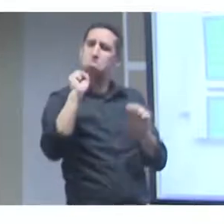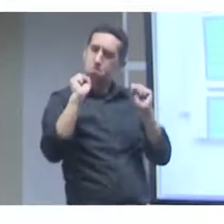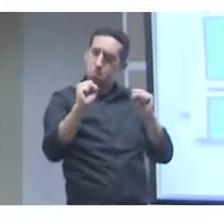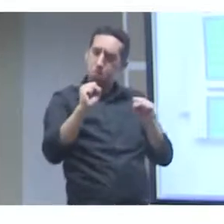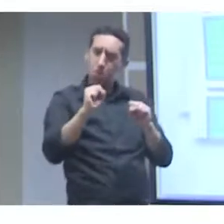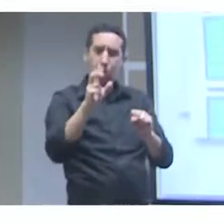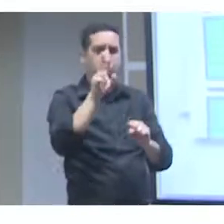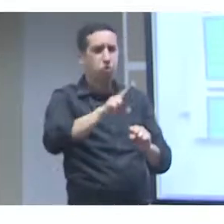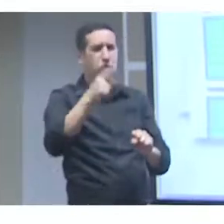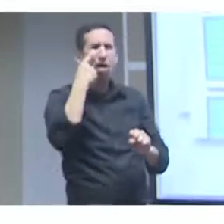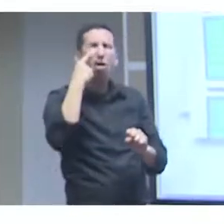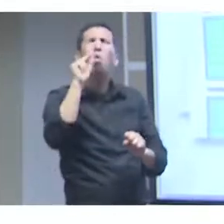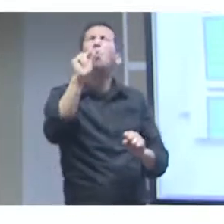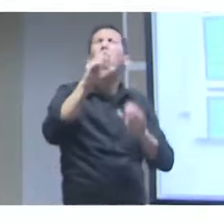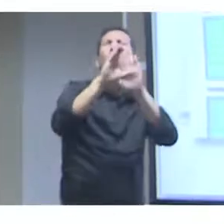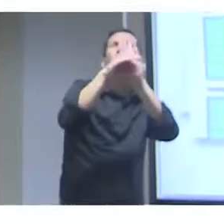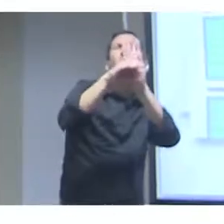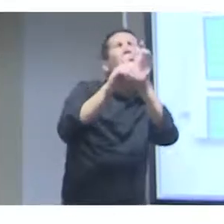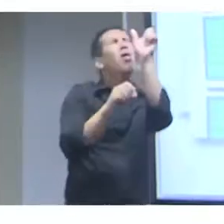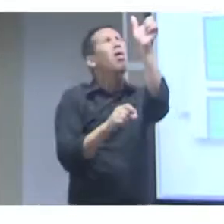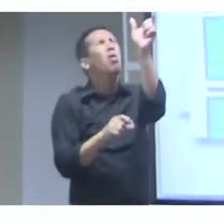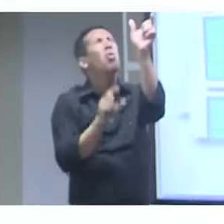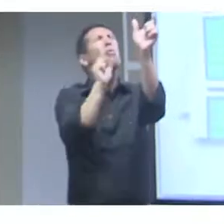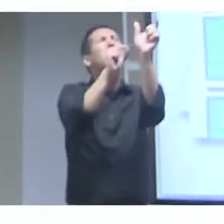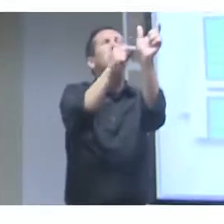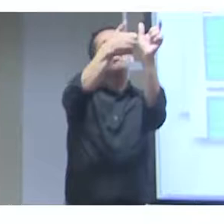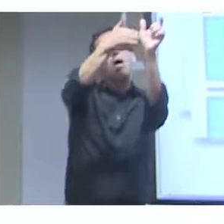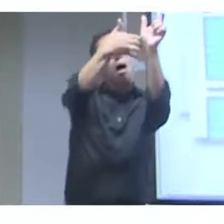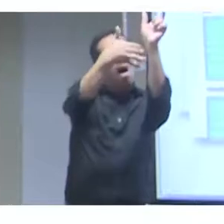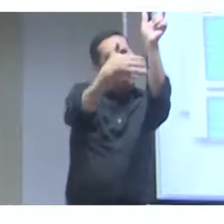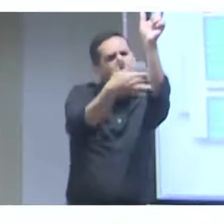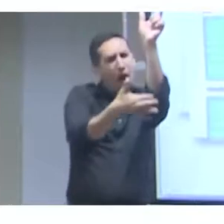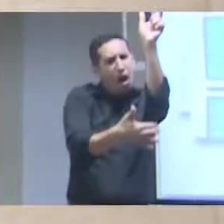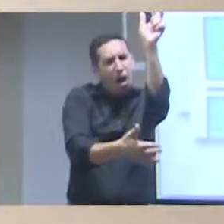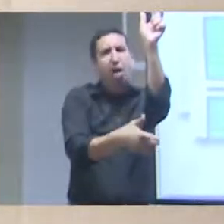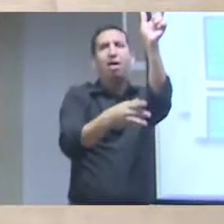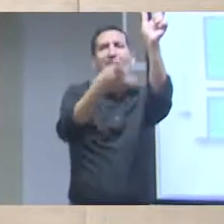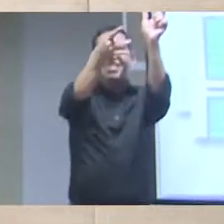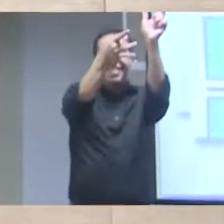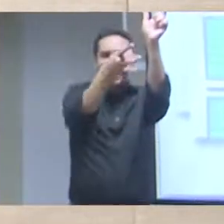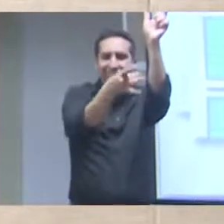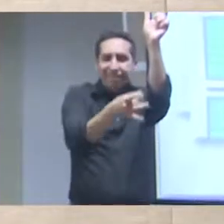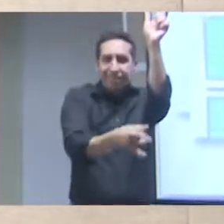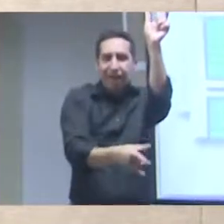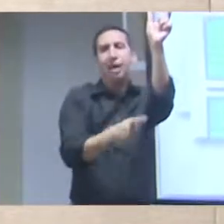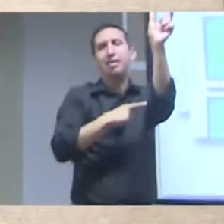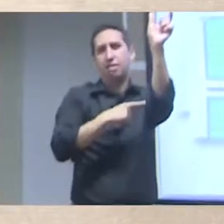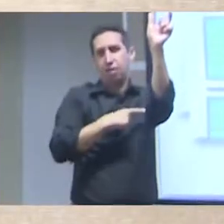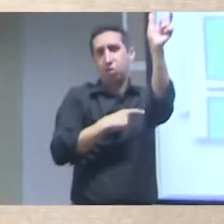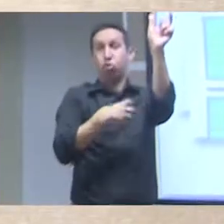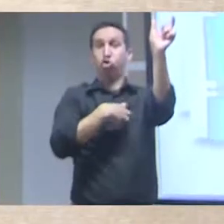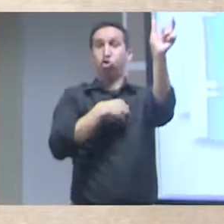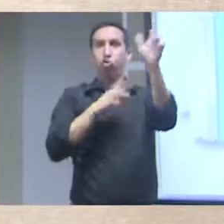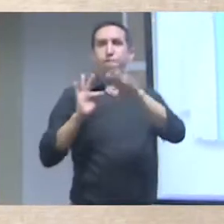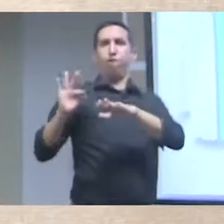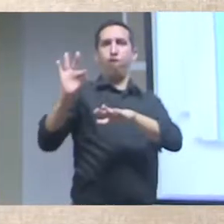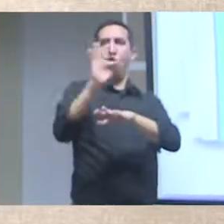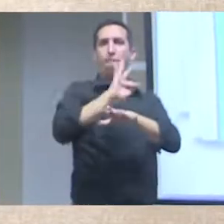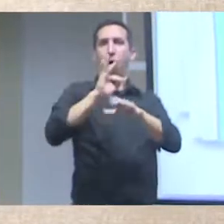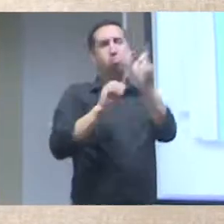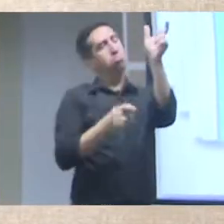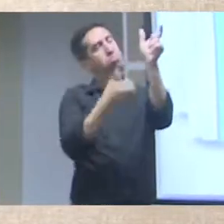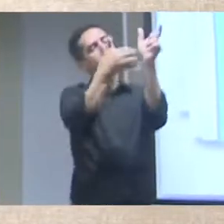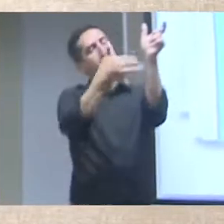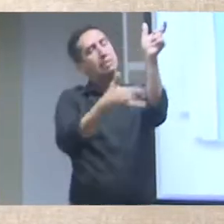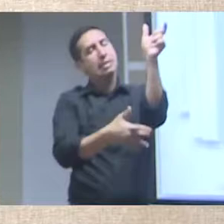essa é a sua discreção mais formal enfim alguns detalhes do consumo desses dados para quem está consumindo